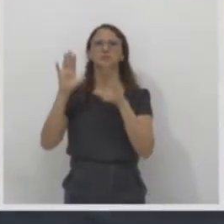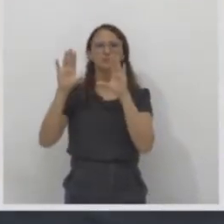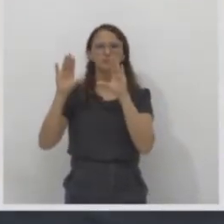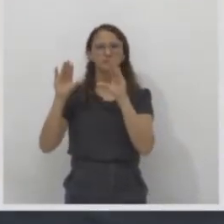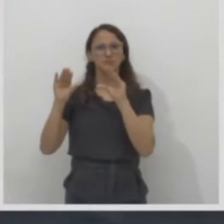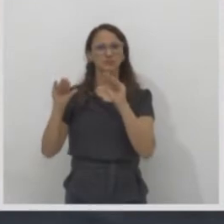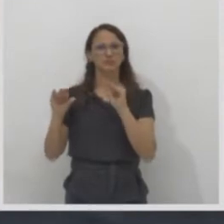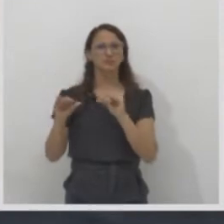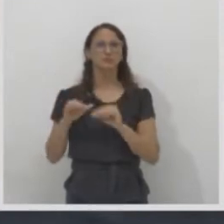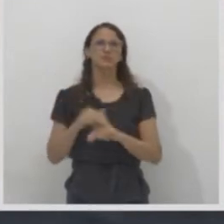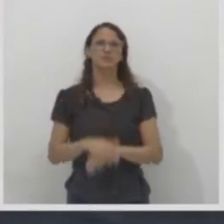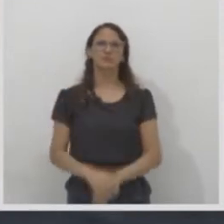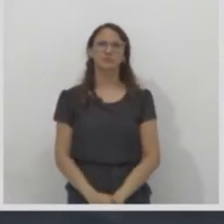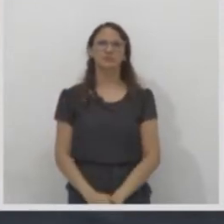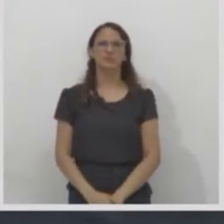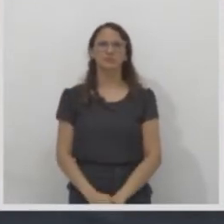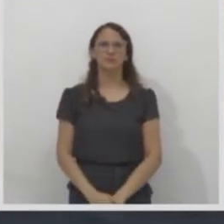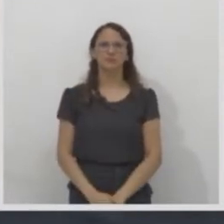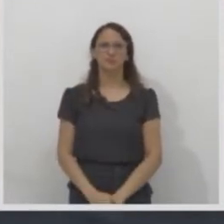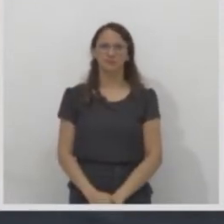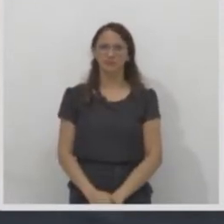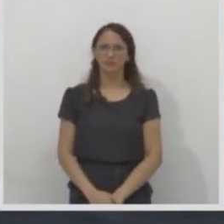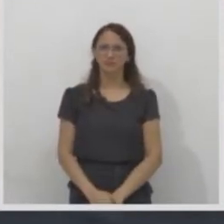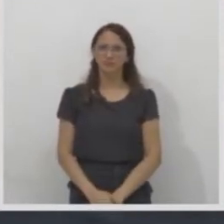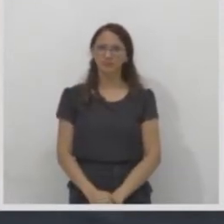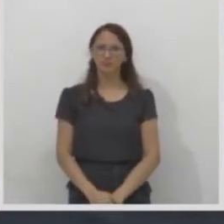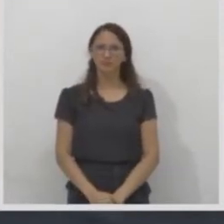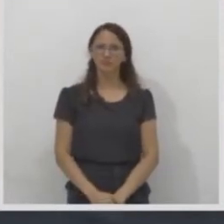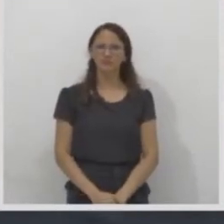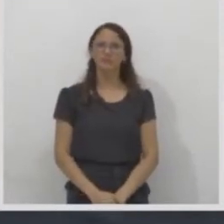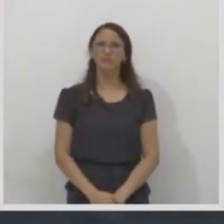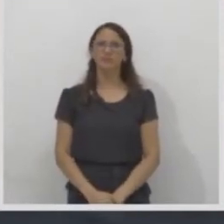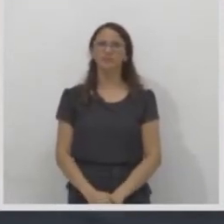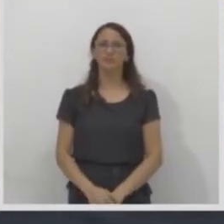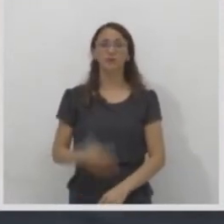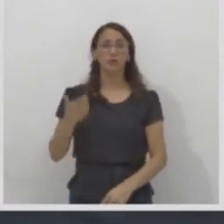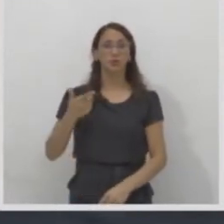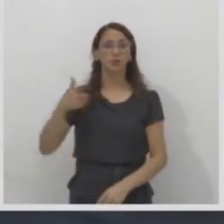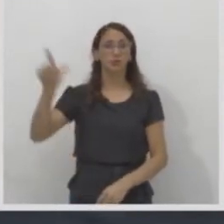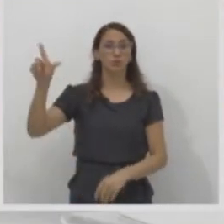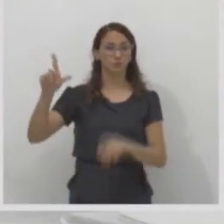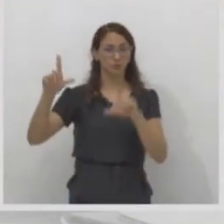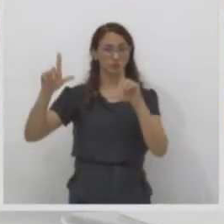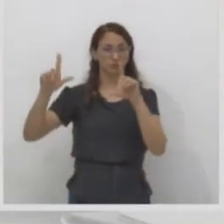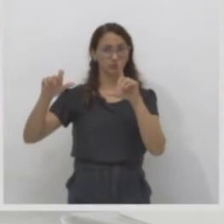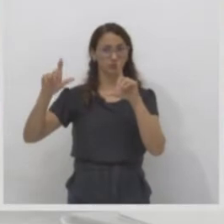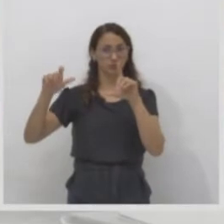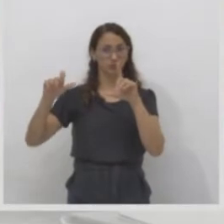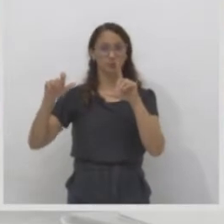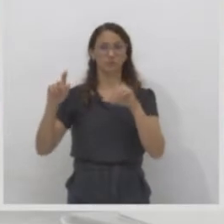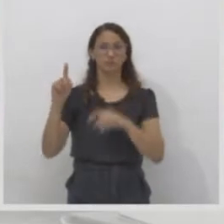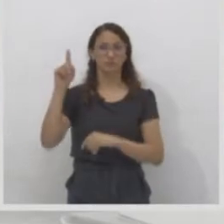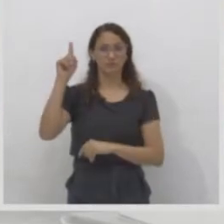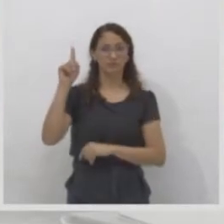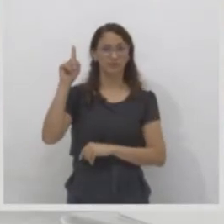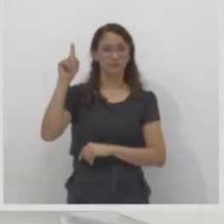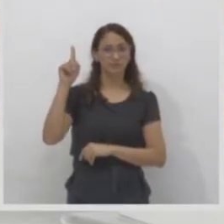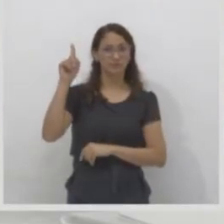gente, temporária. E você tem aí, numa imagem, um dos navios que trouxe